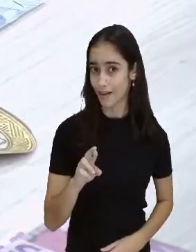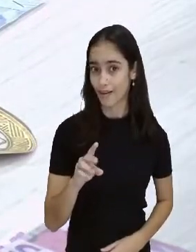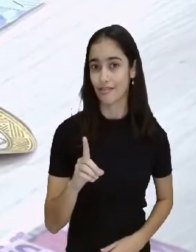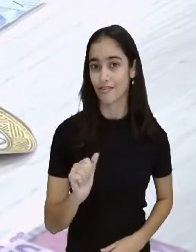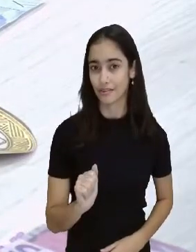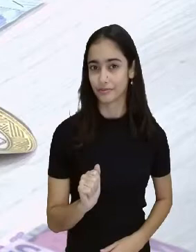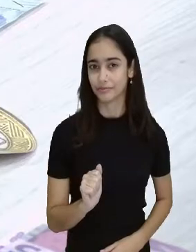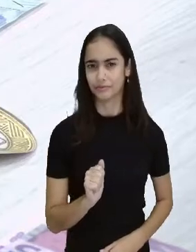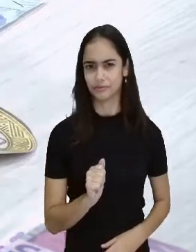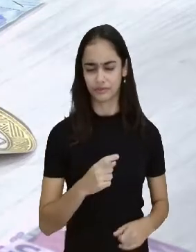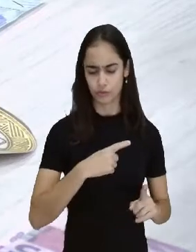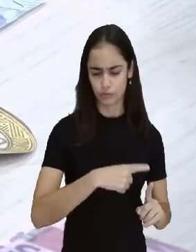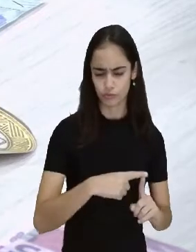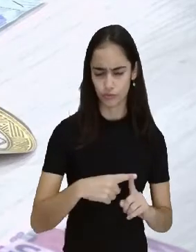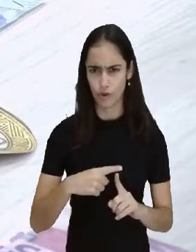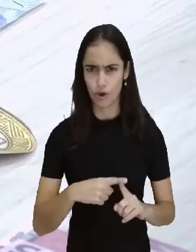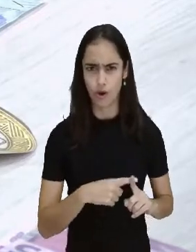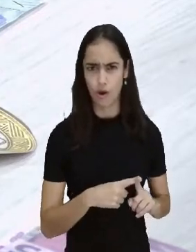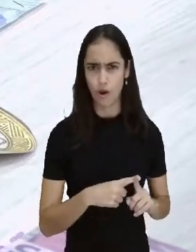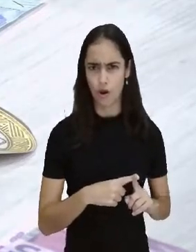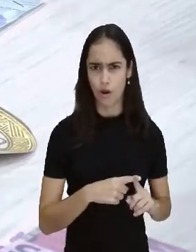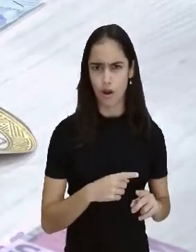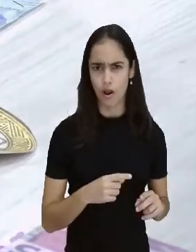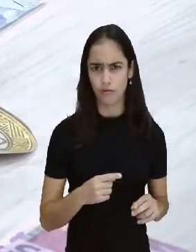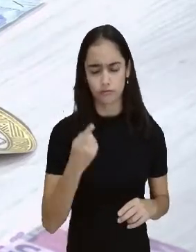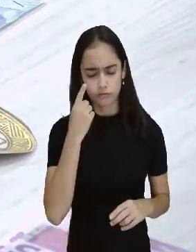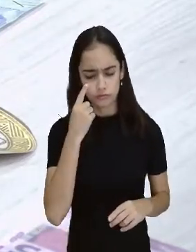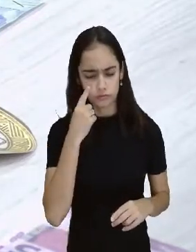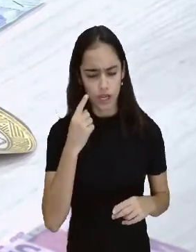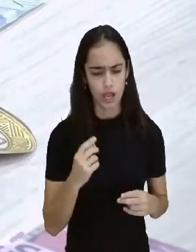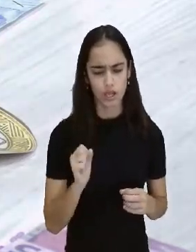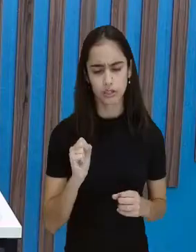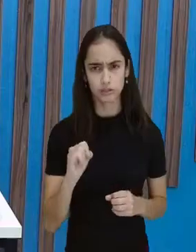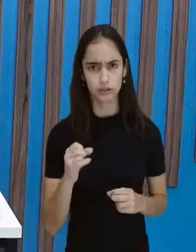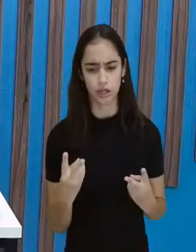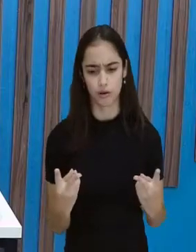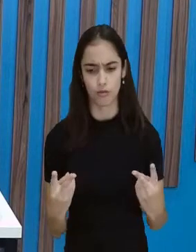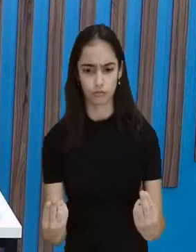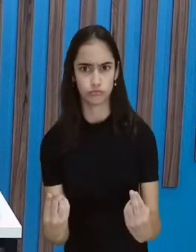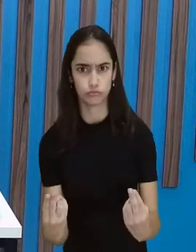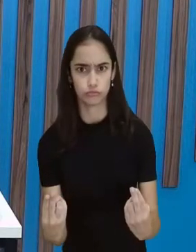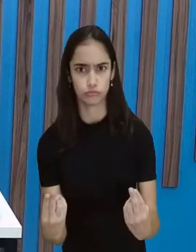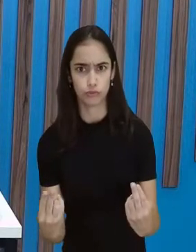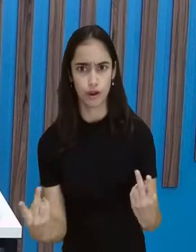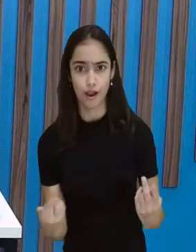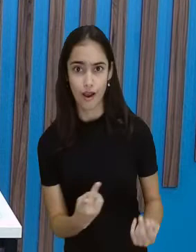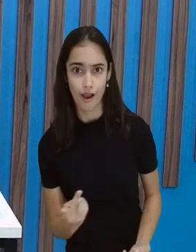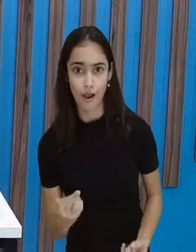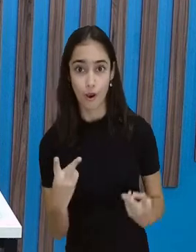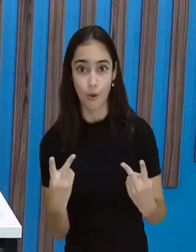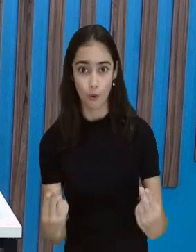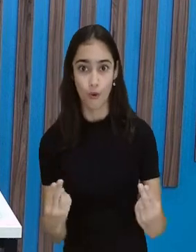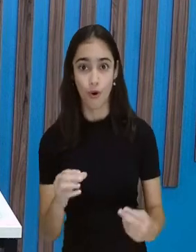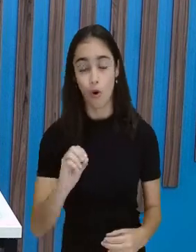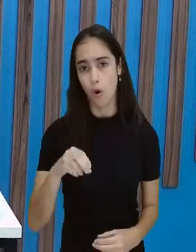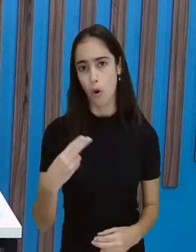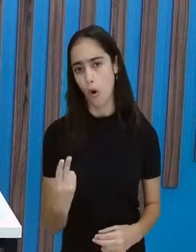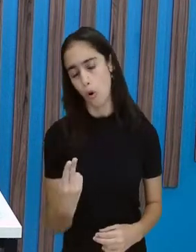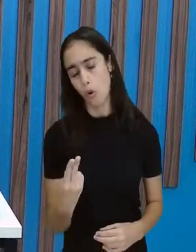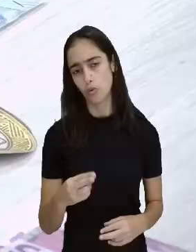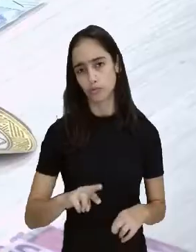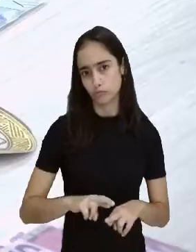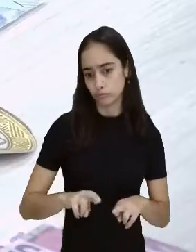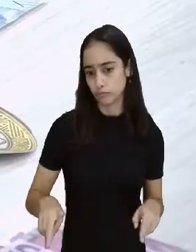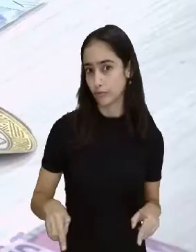possui pra ver se ela tem o mesmo valor, se ela tem valor diferente de Maria. Vamos descobrir. Olha aqui,